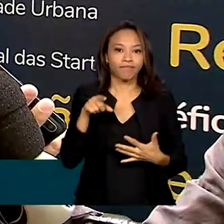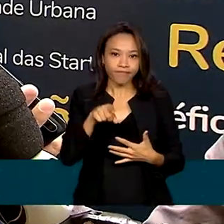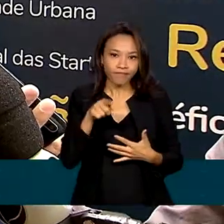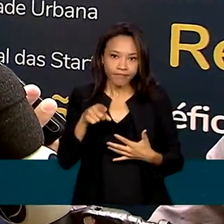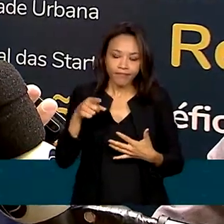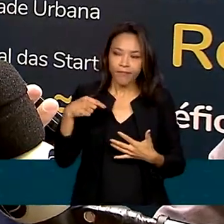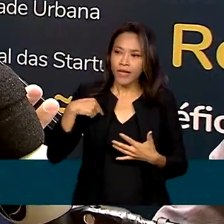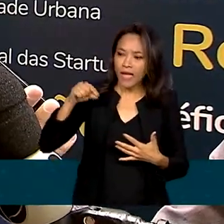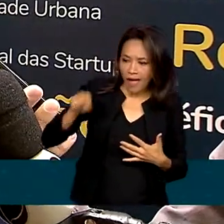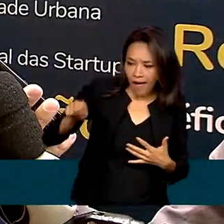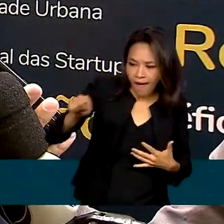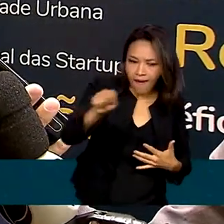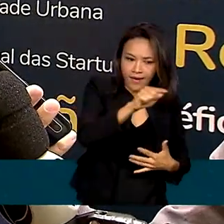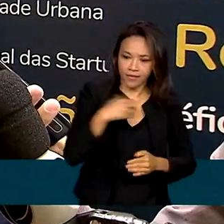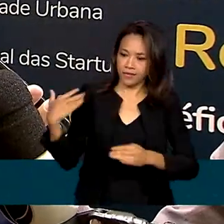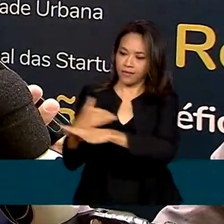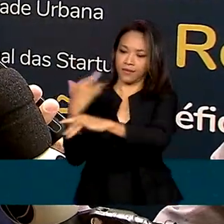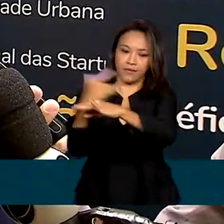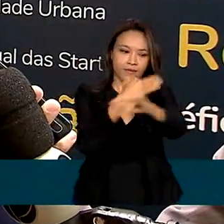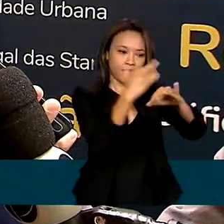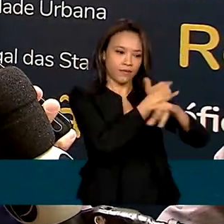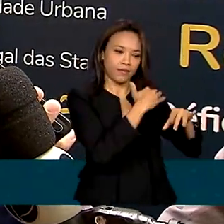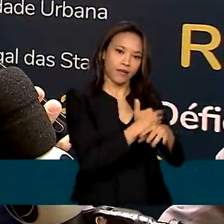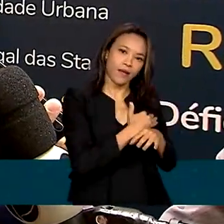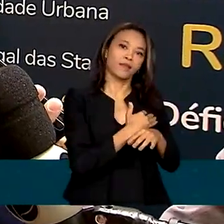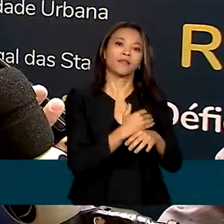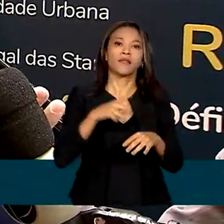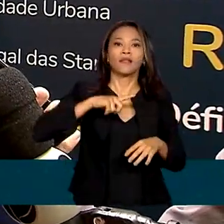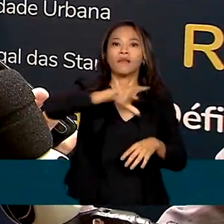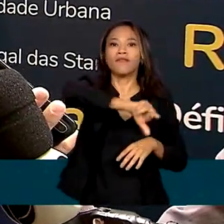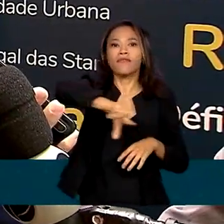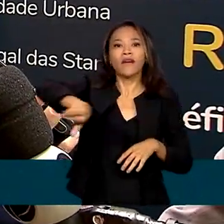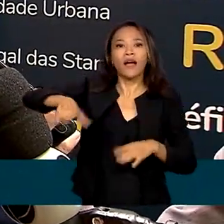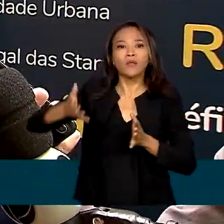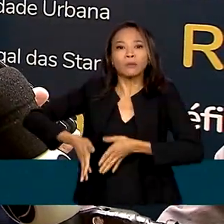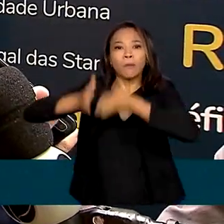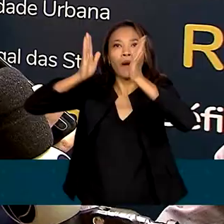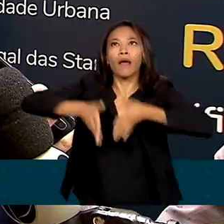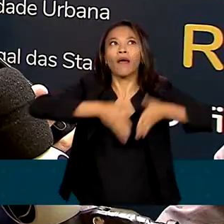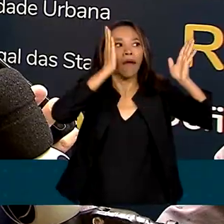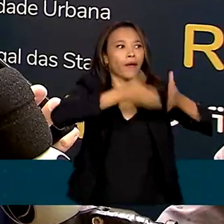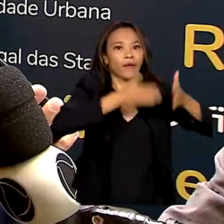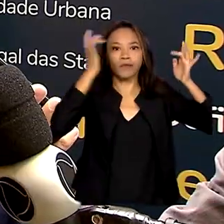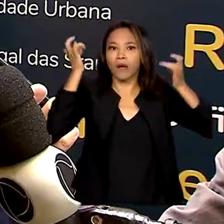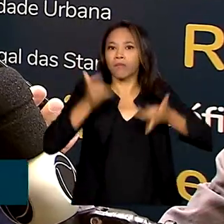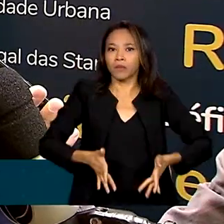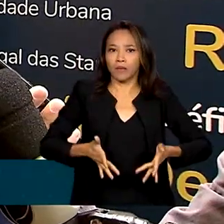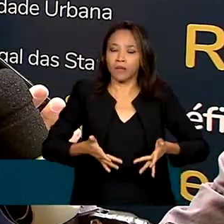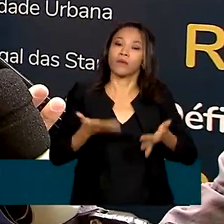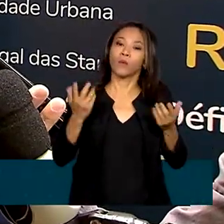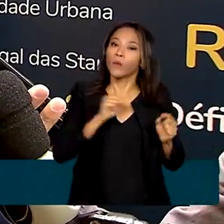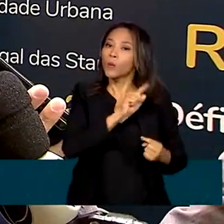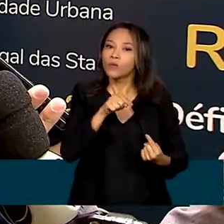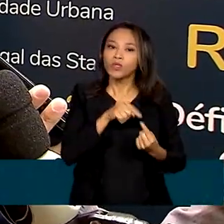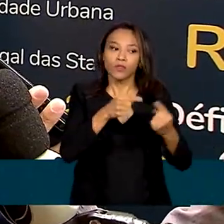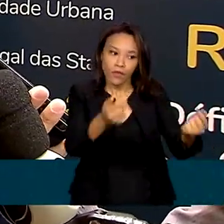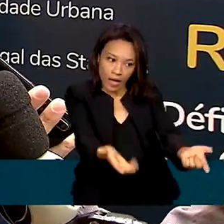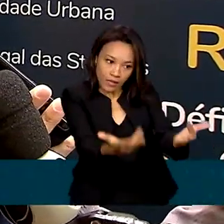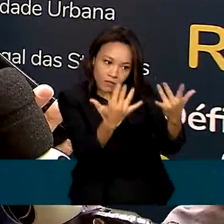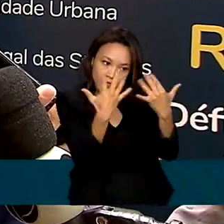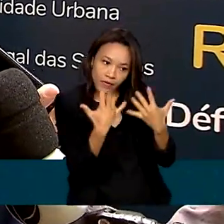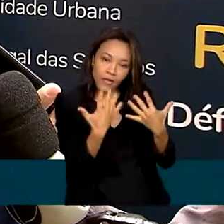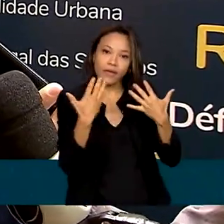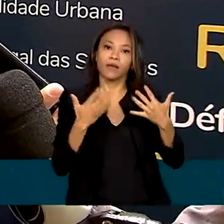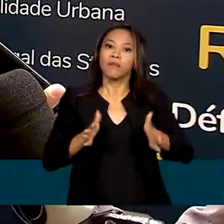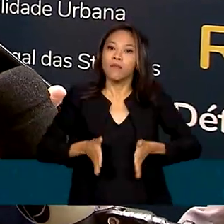das cidades, muitas dessas cidades estão com centros com vários prédios abandonados. Essa que é a intenção, é trazer as pessoas para morar, porque